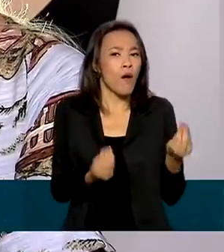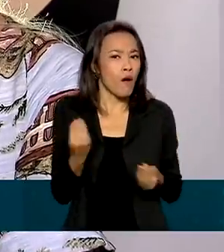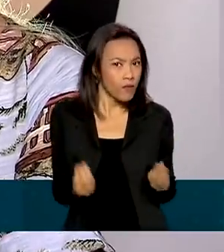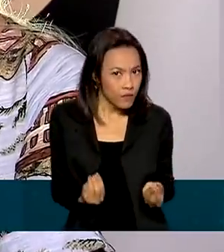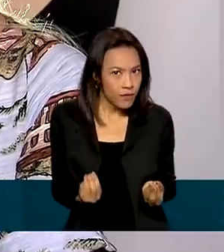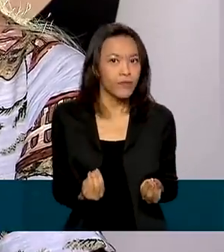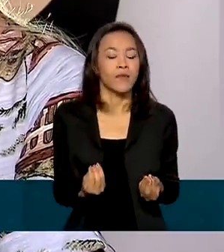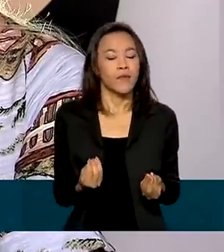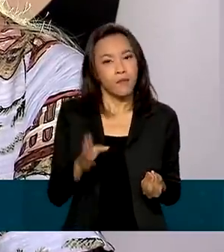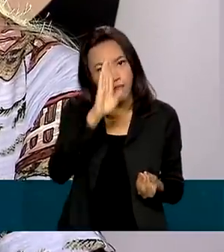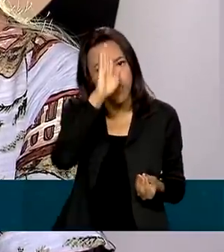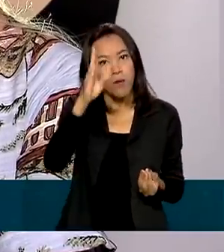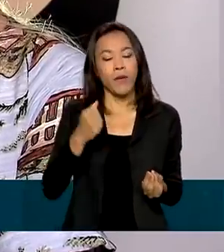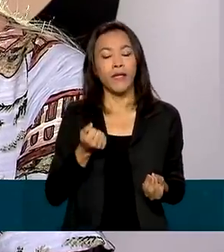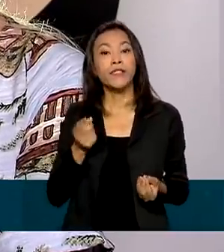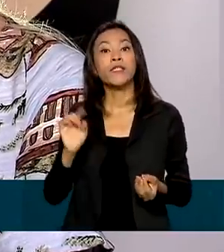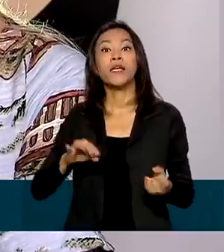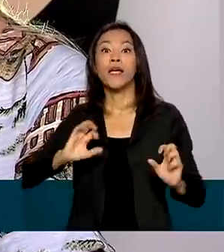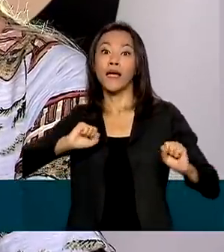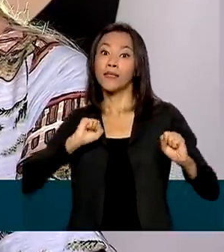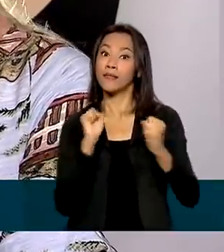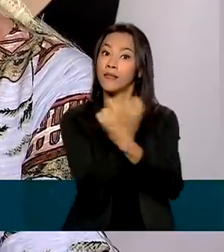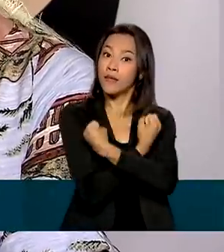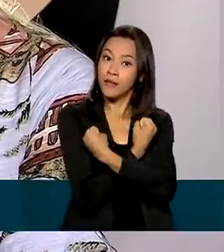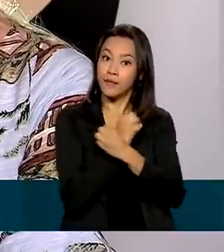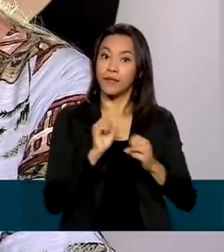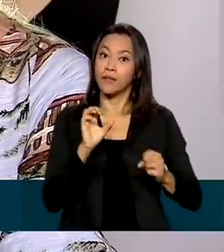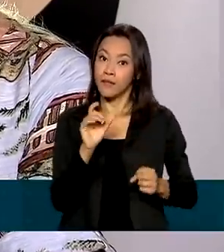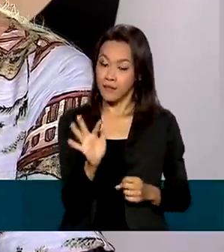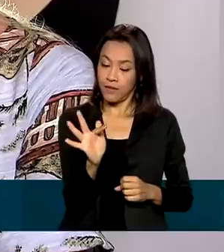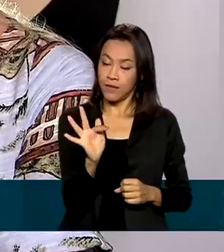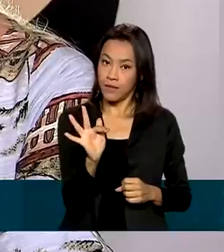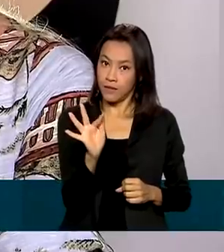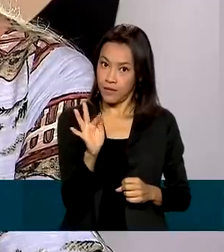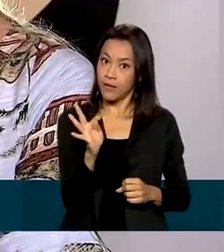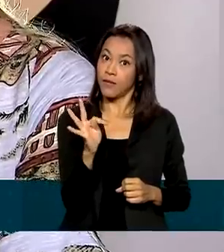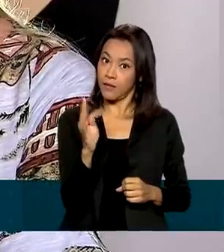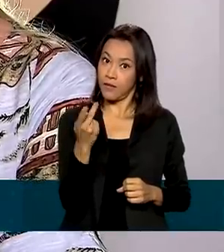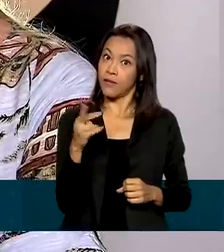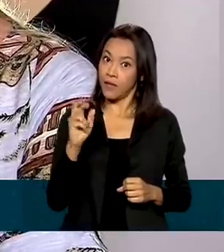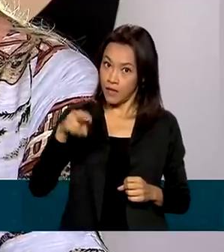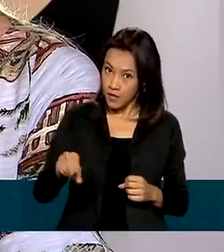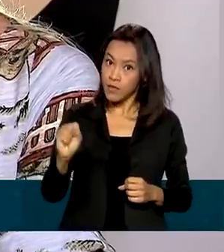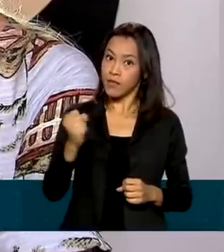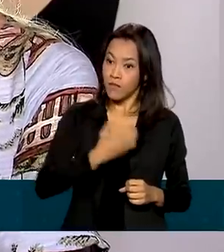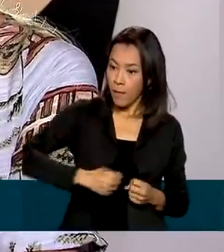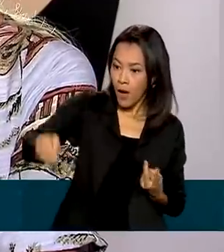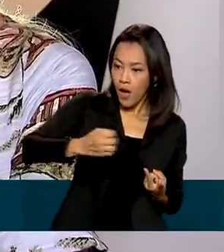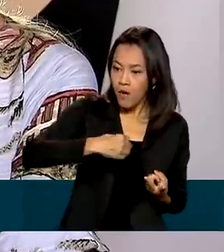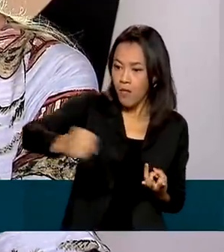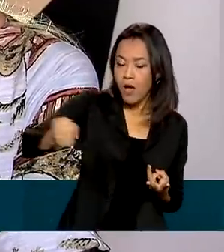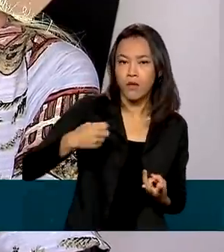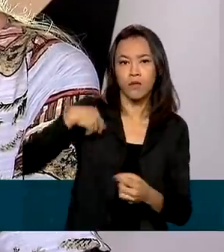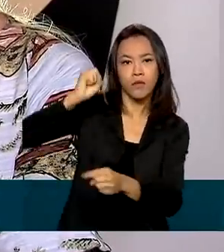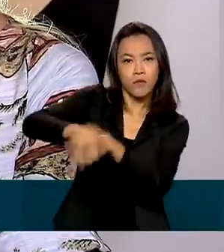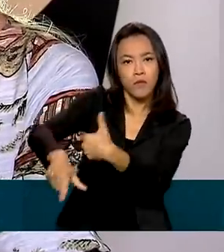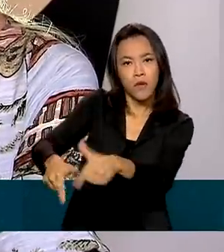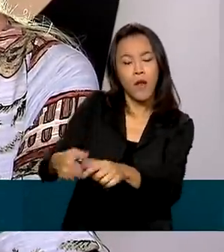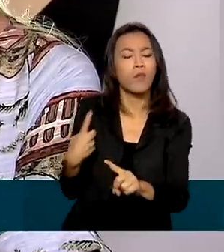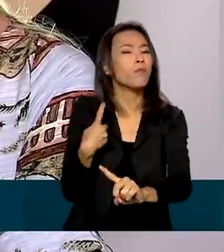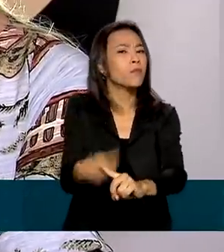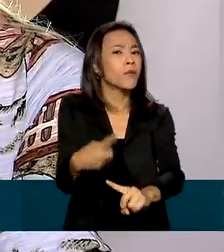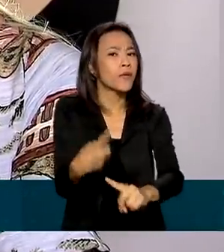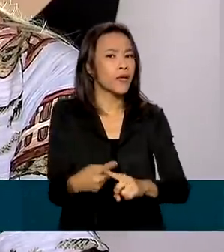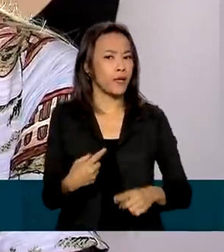população trans, estarem incluídas socialmente no mercado de trabalho. Por quê? Porque